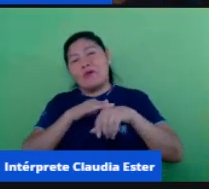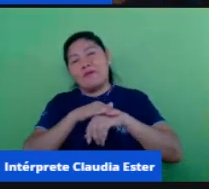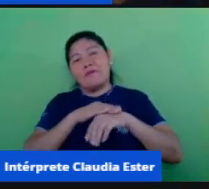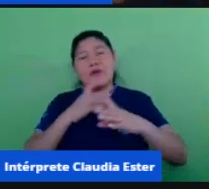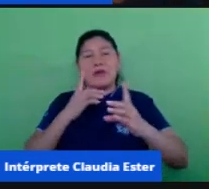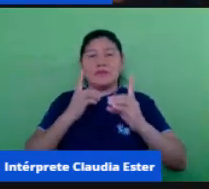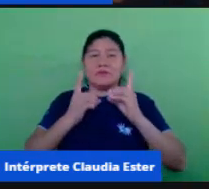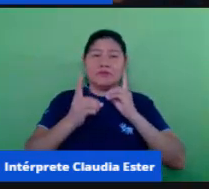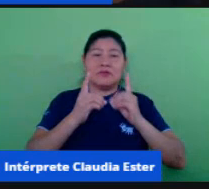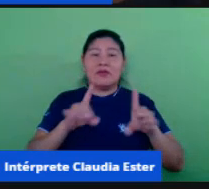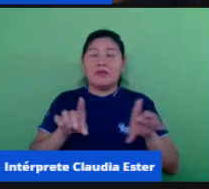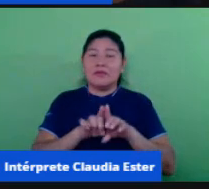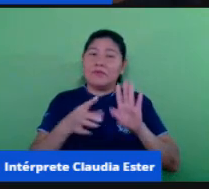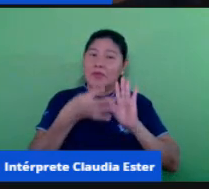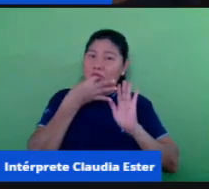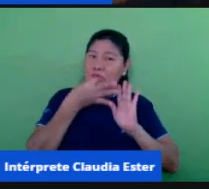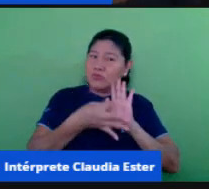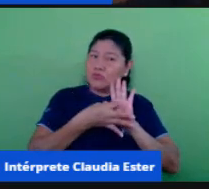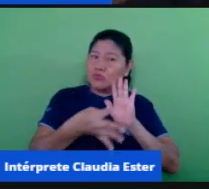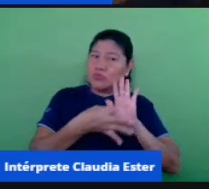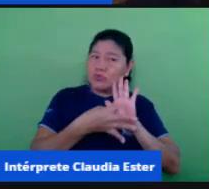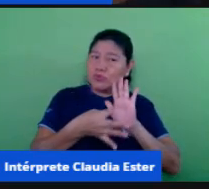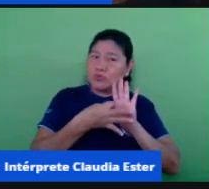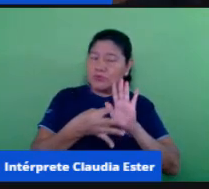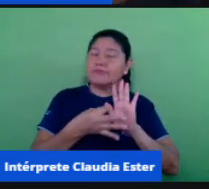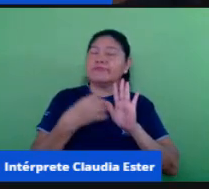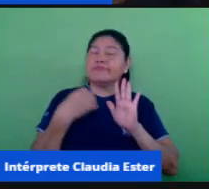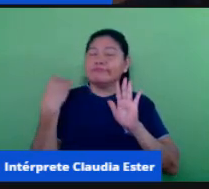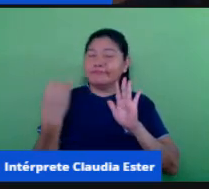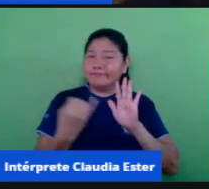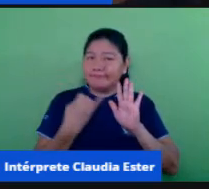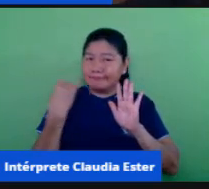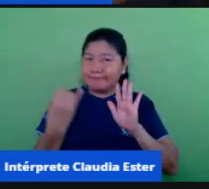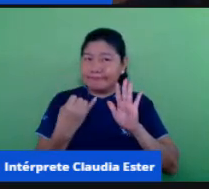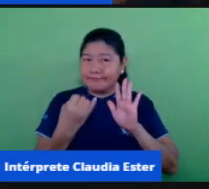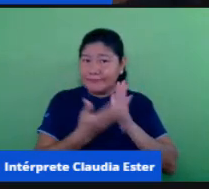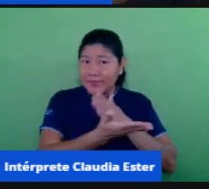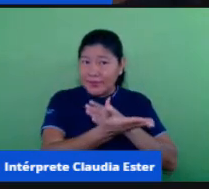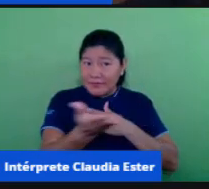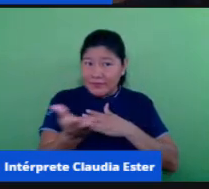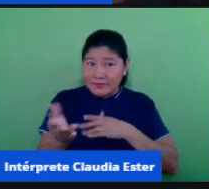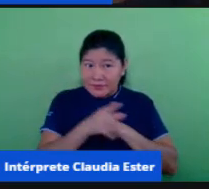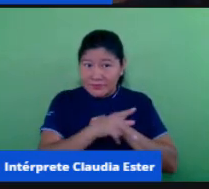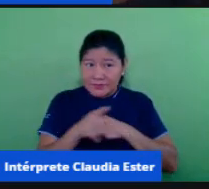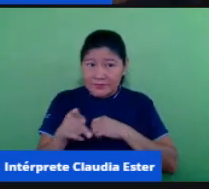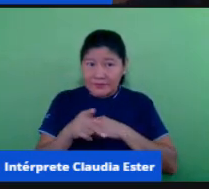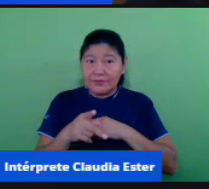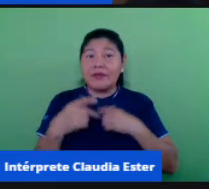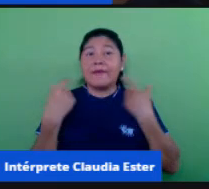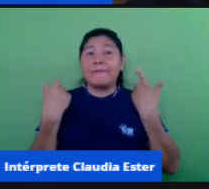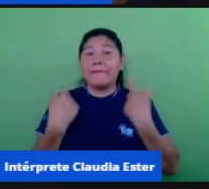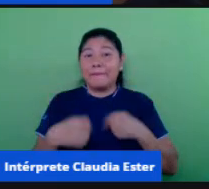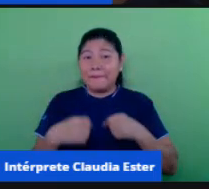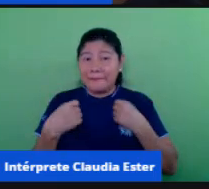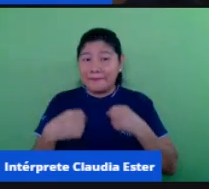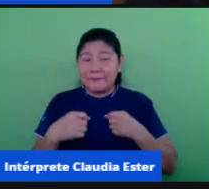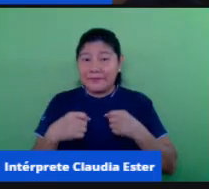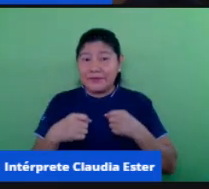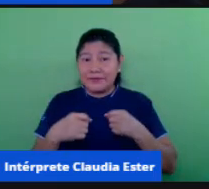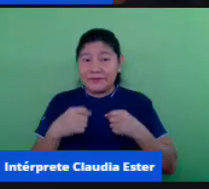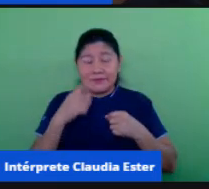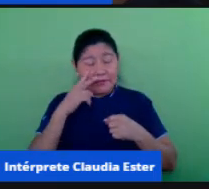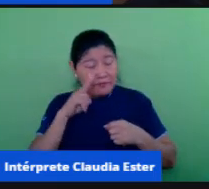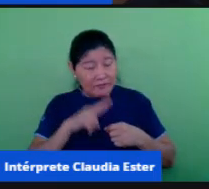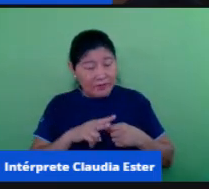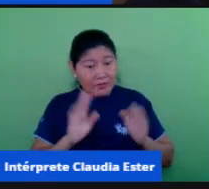sugestões então mais do que nunca agora o professor precisa debruçar sobre o planejamento pra